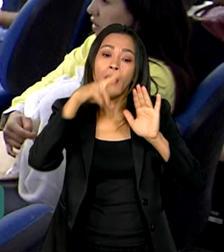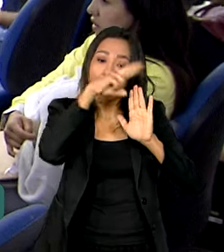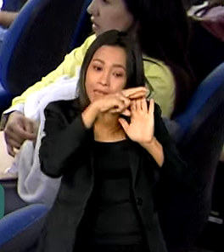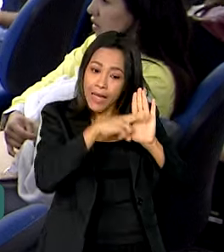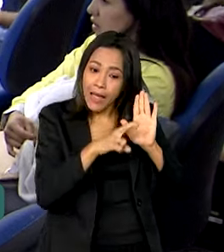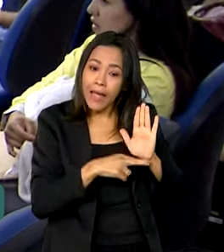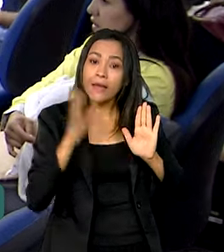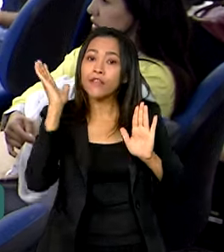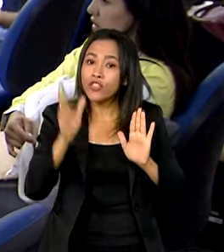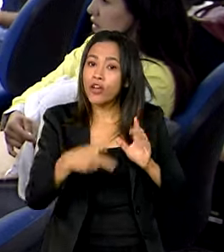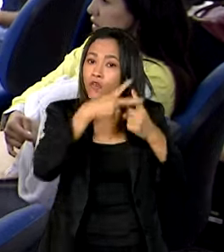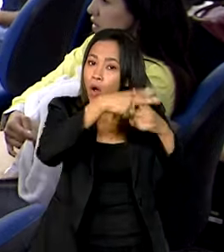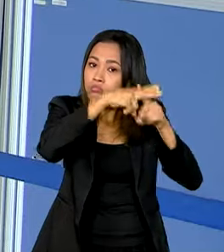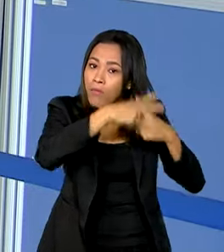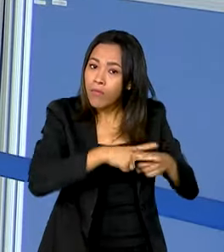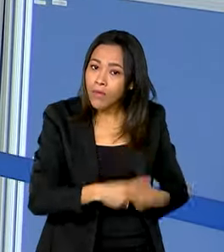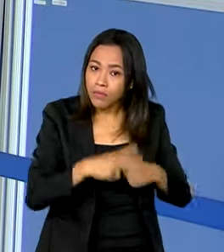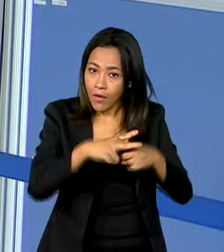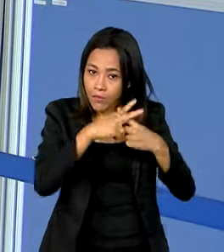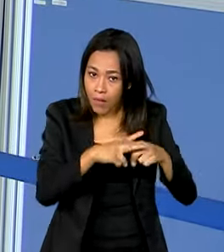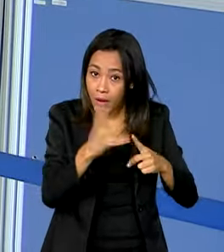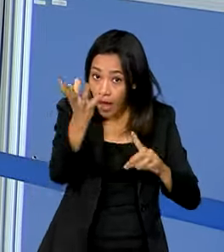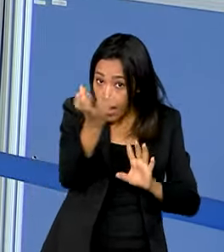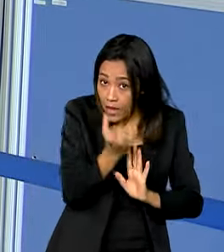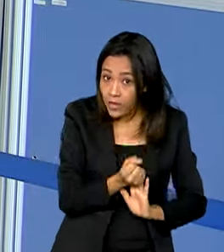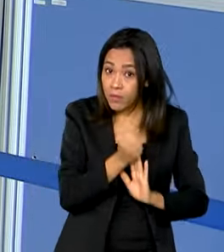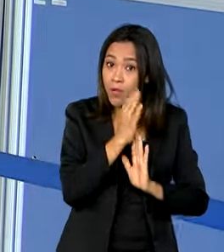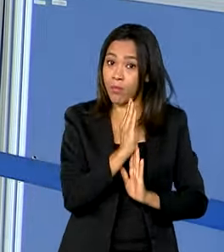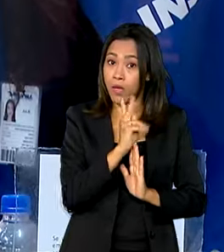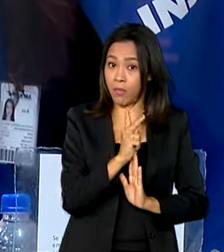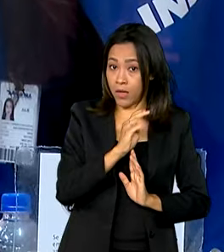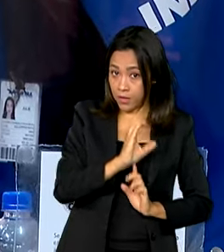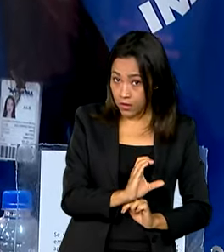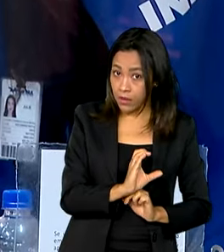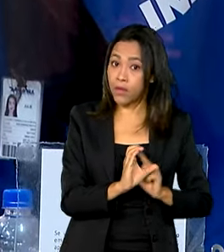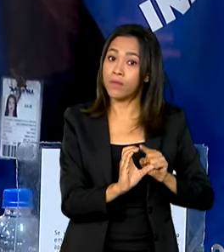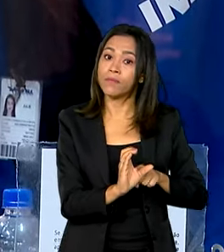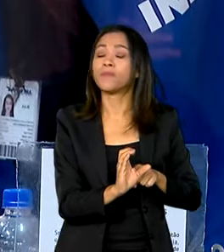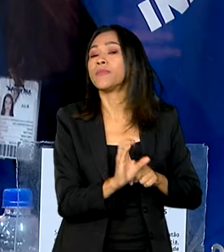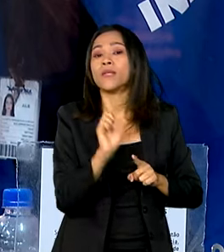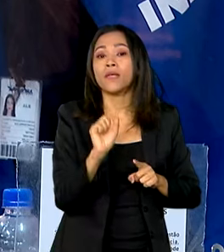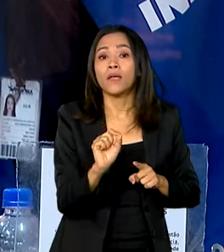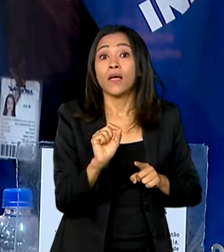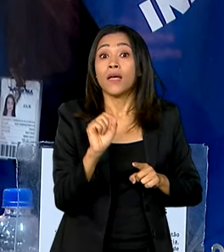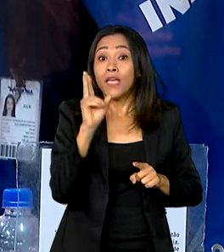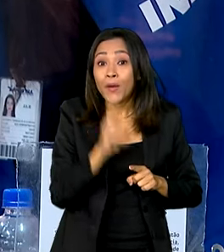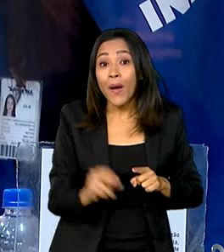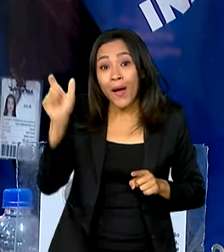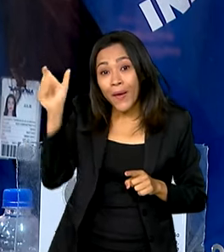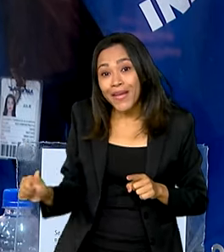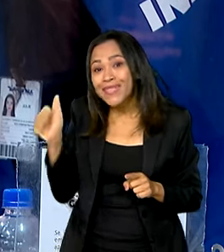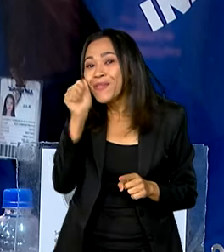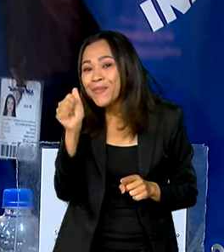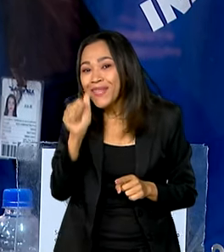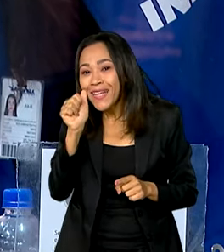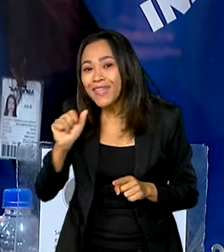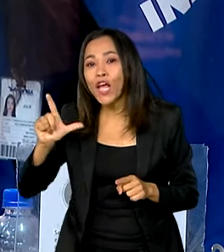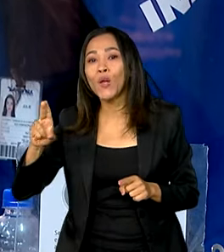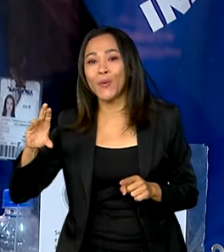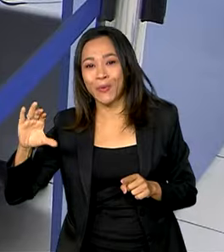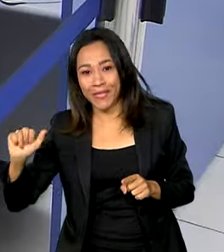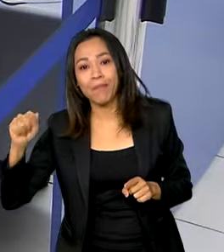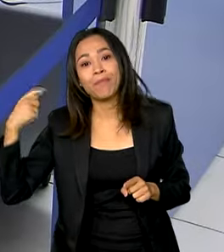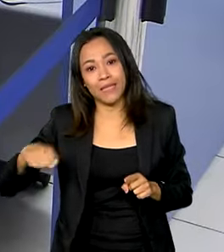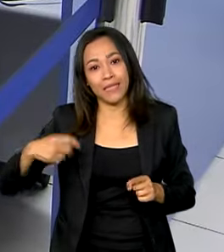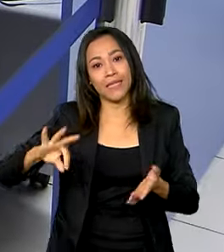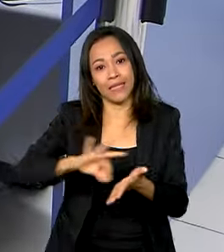atualizadas e hoje, para receber o benefício de prestação continuada, assim como Dona Lúcia, é preciso estar